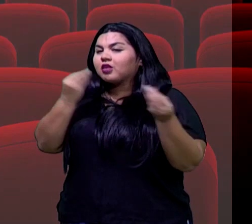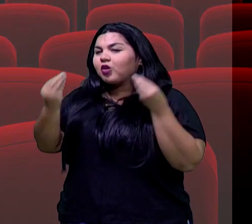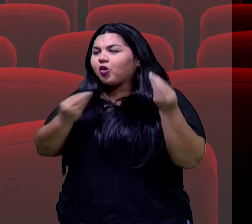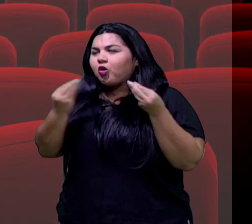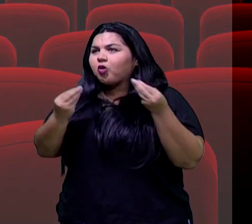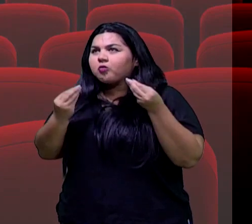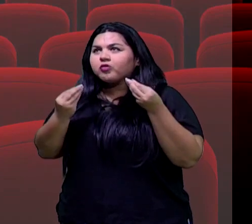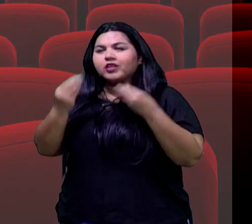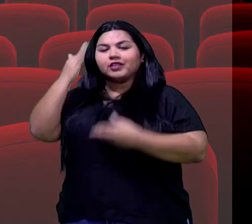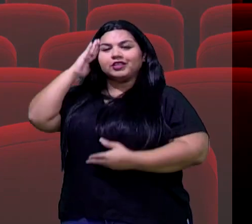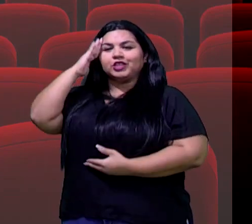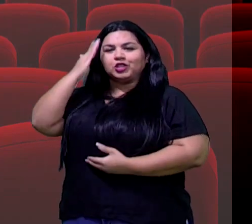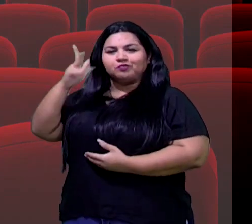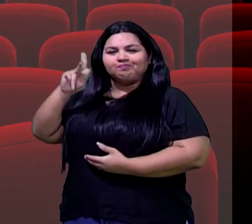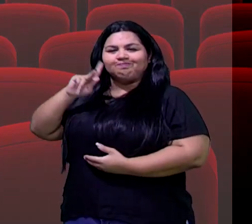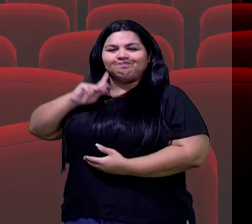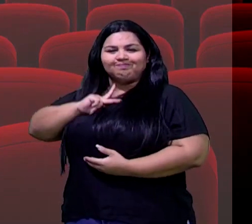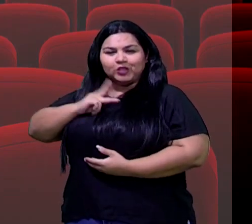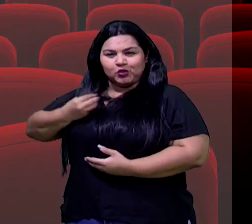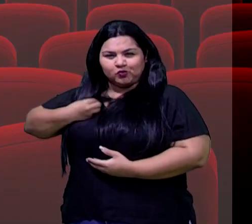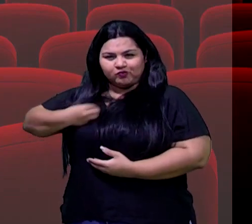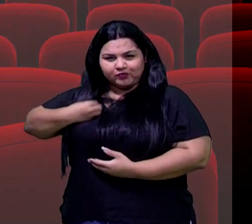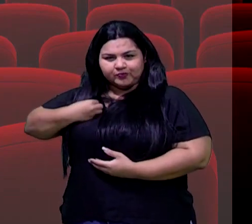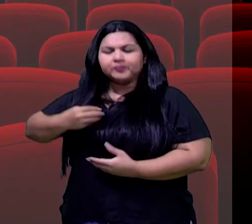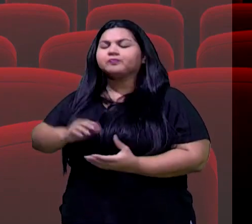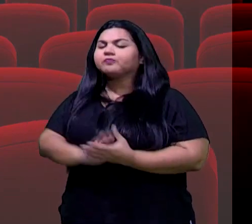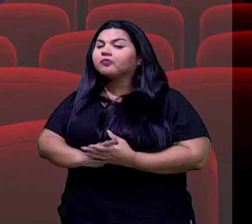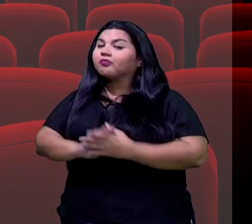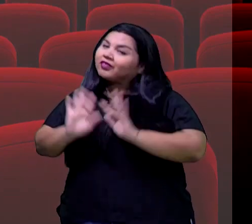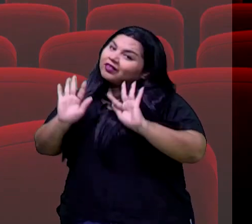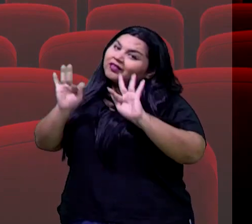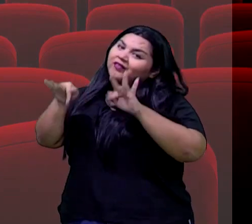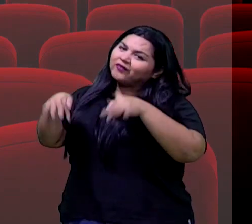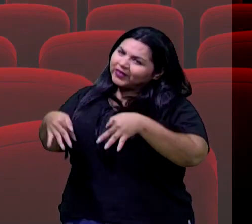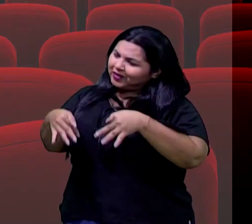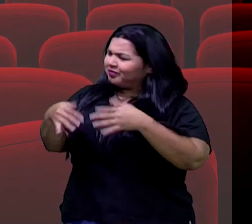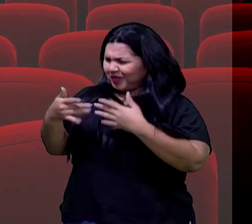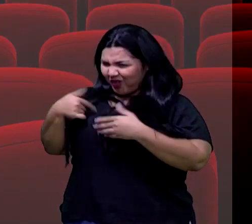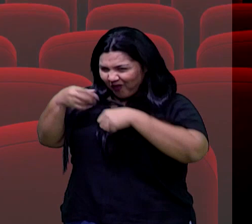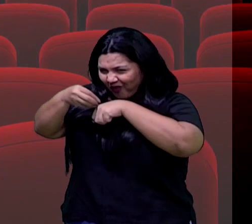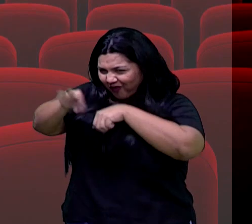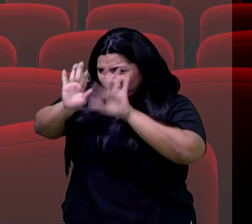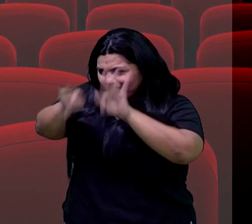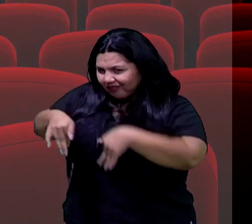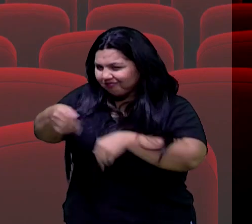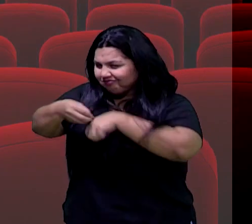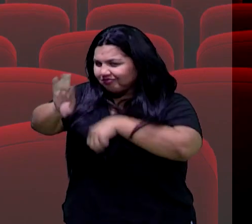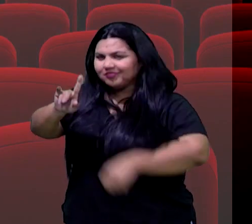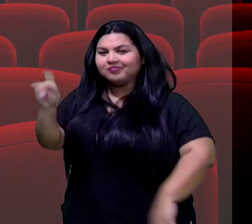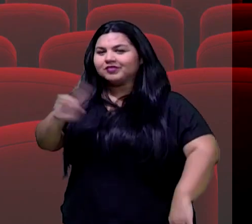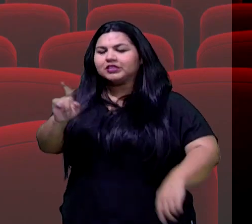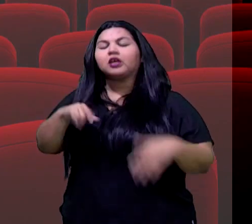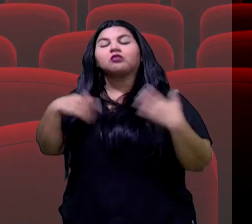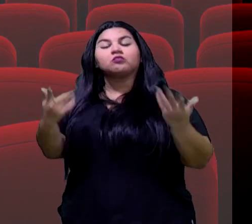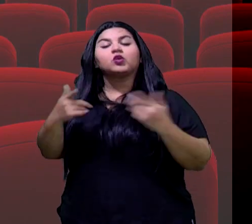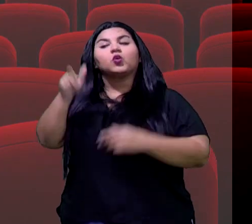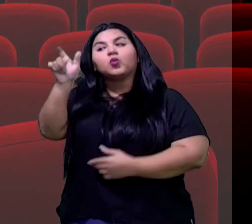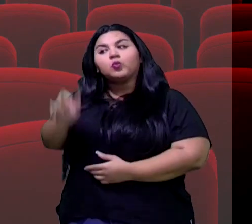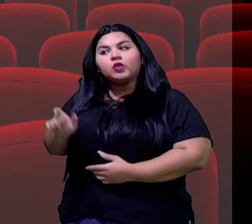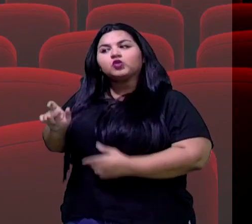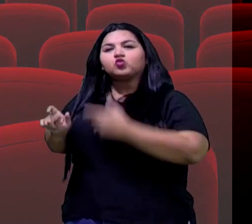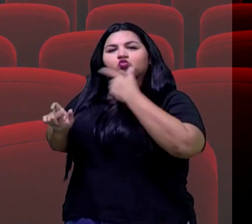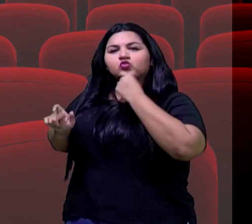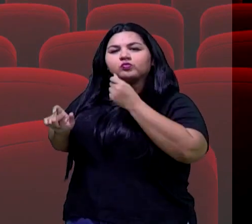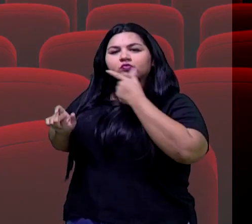isso para a sua vida. E é bastante reflexivo. No final, assistam, não vou contar, o personagem toma uma decisão